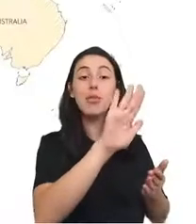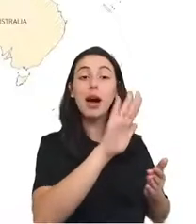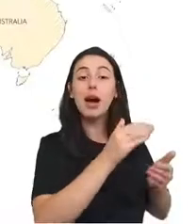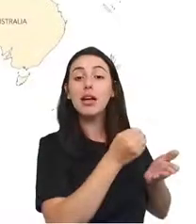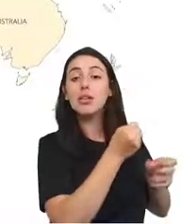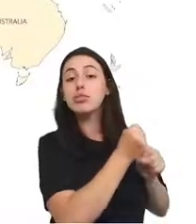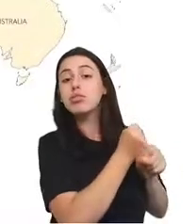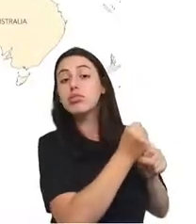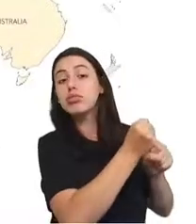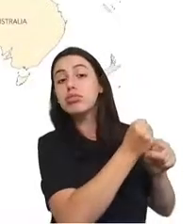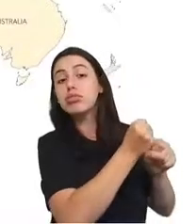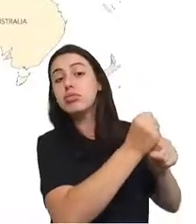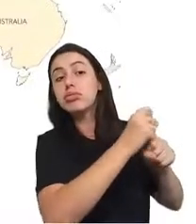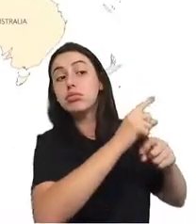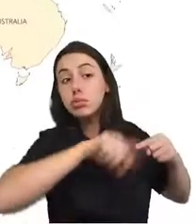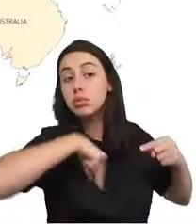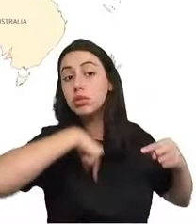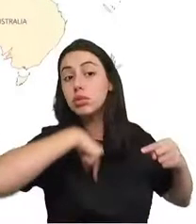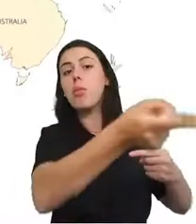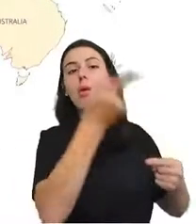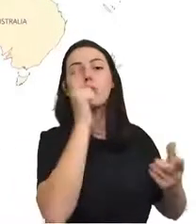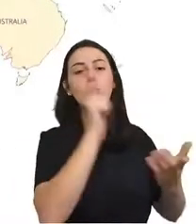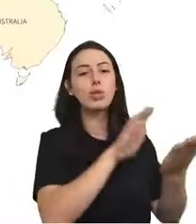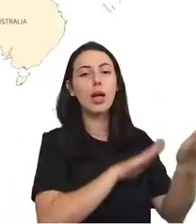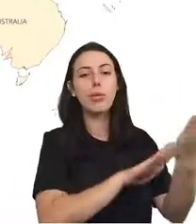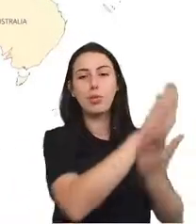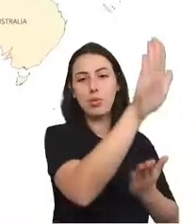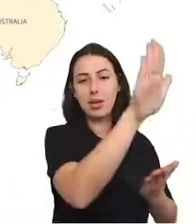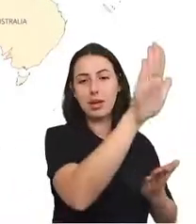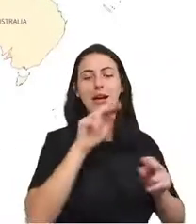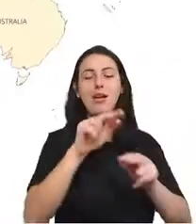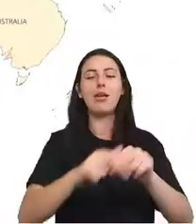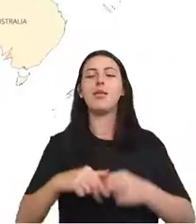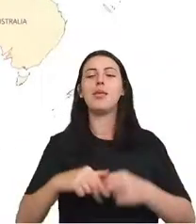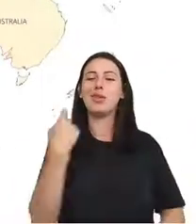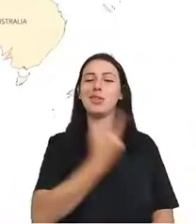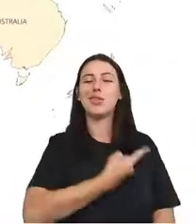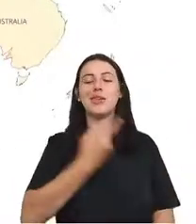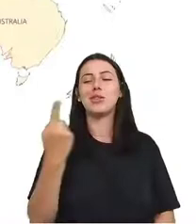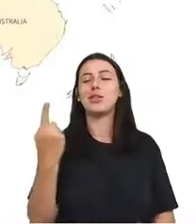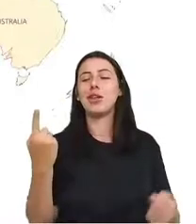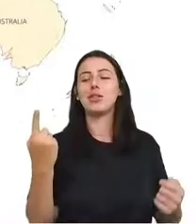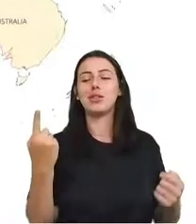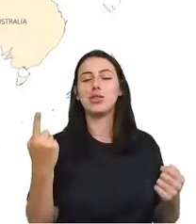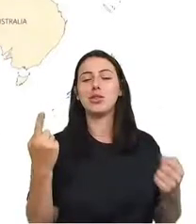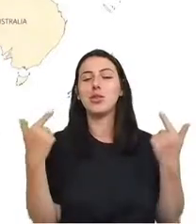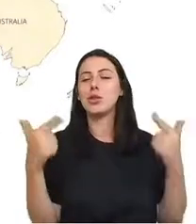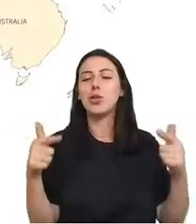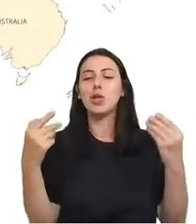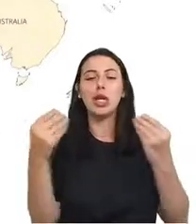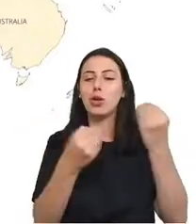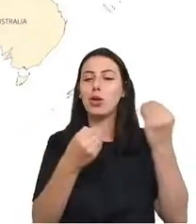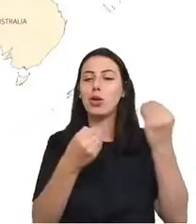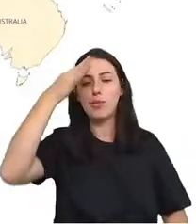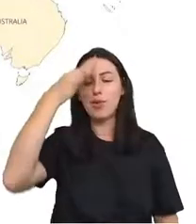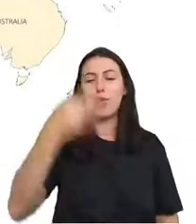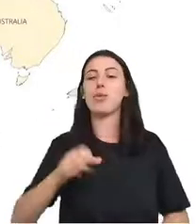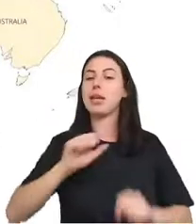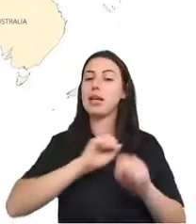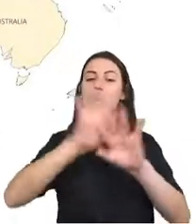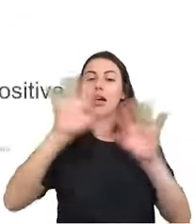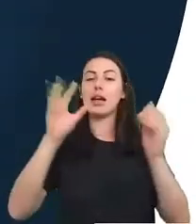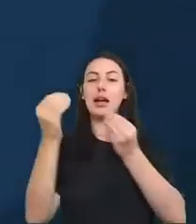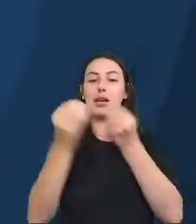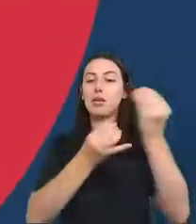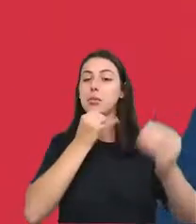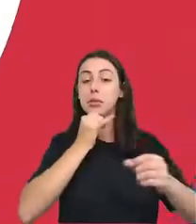podemos usar a estimativa de excesso de mortes em sua forma bruta para entendermos como a pandemia avança a nível